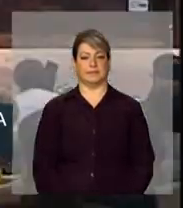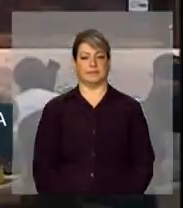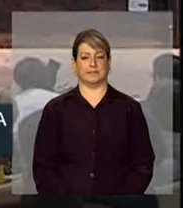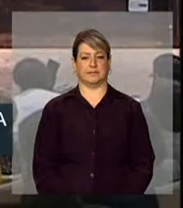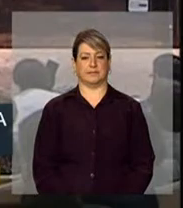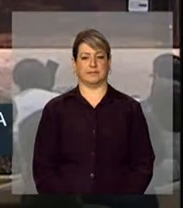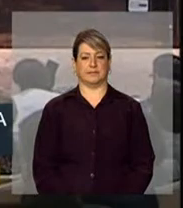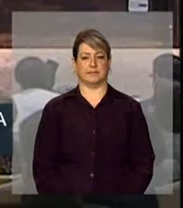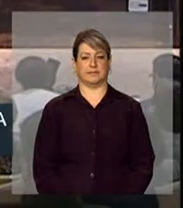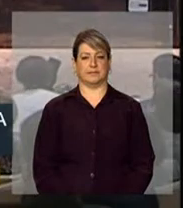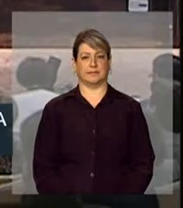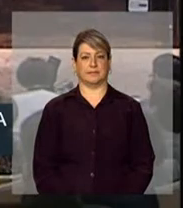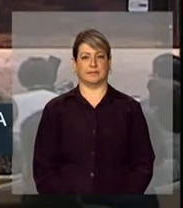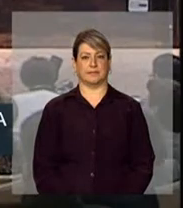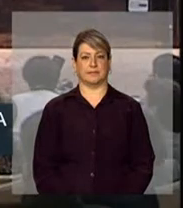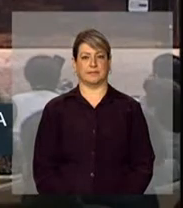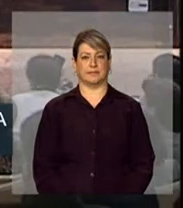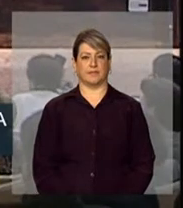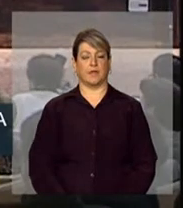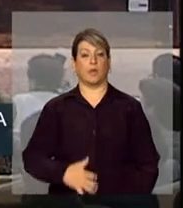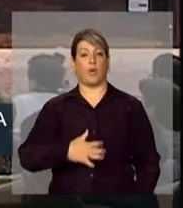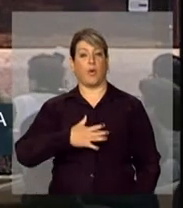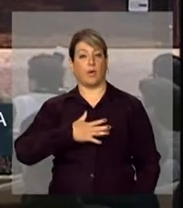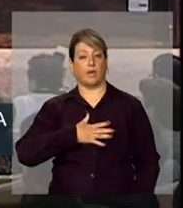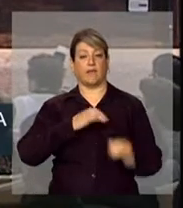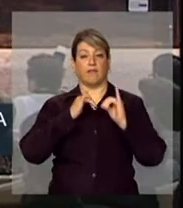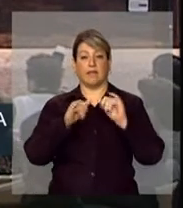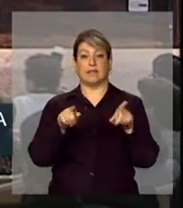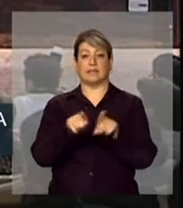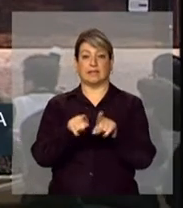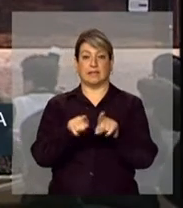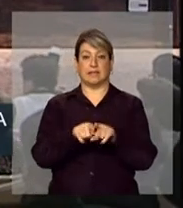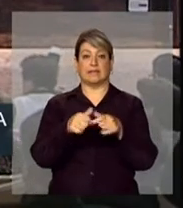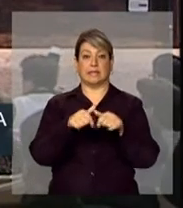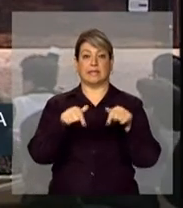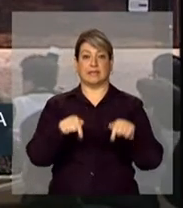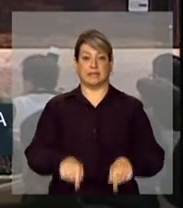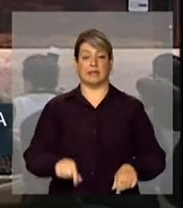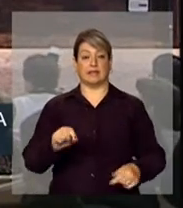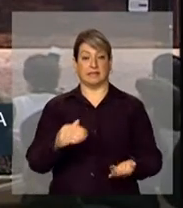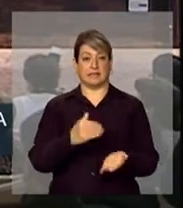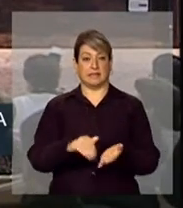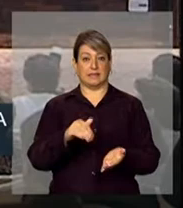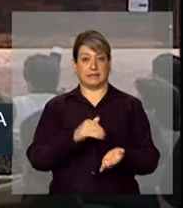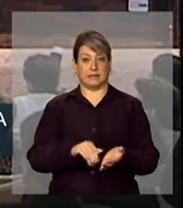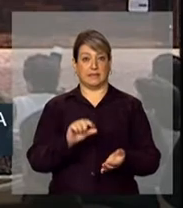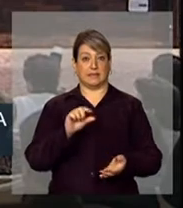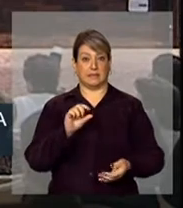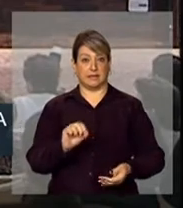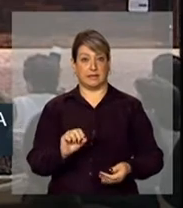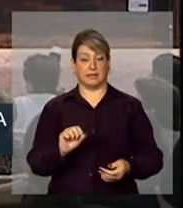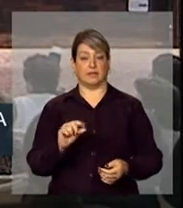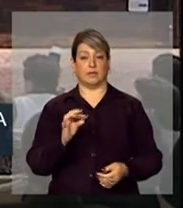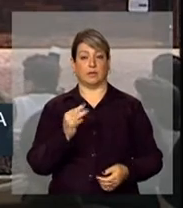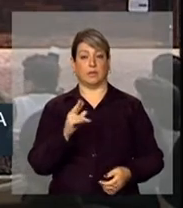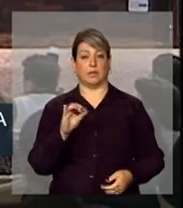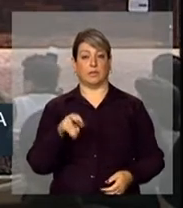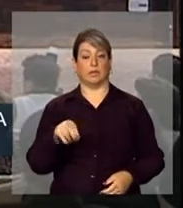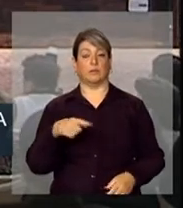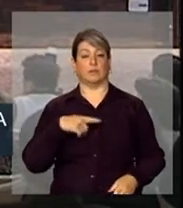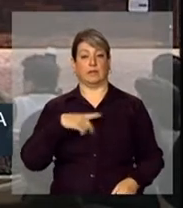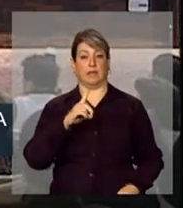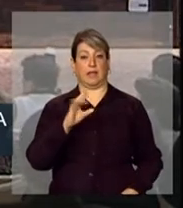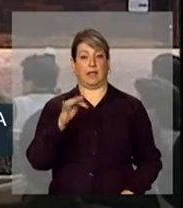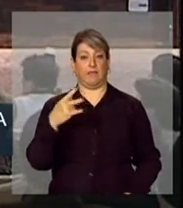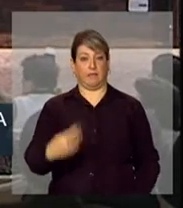Vou sairmos e registrar a presença aqui também do secretário de Estado de Turismo do Distrito Federal, o senhor Luiz Otávio Neves.